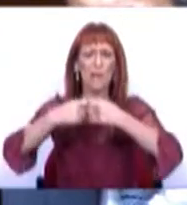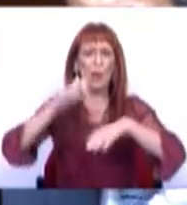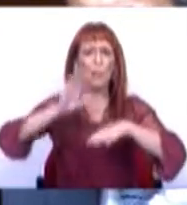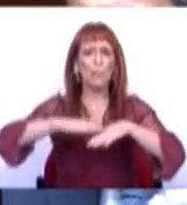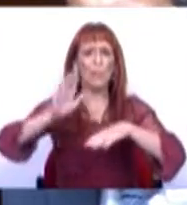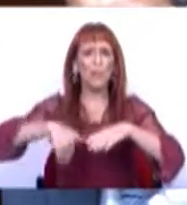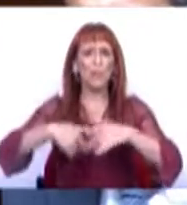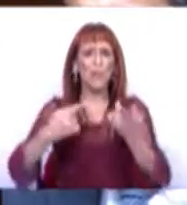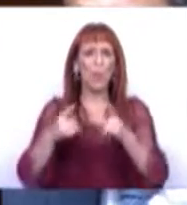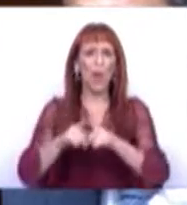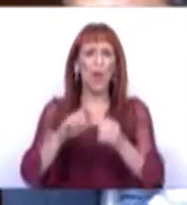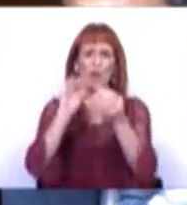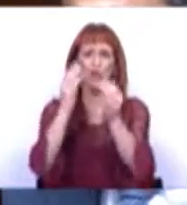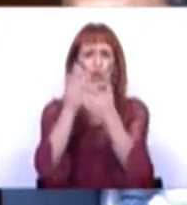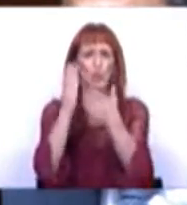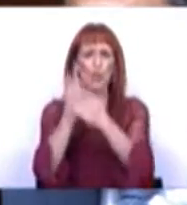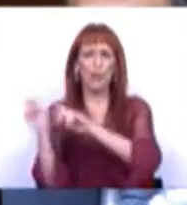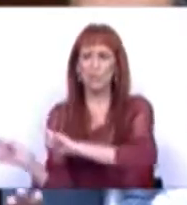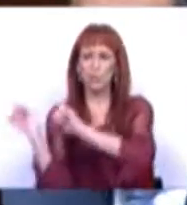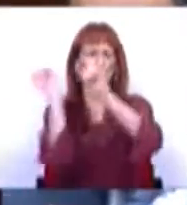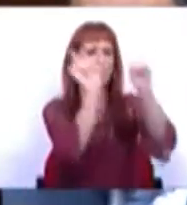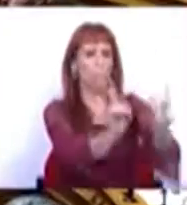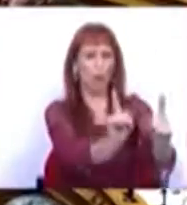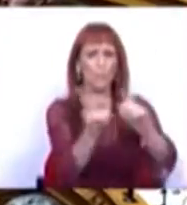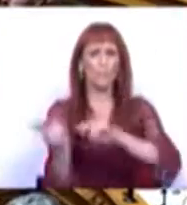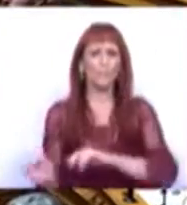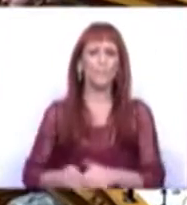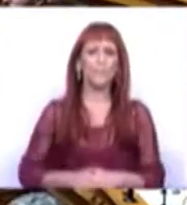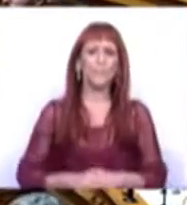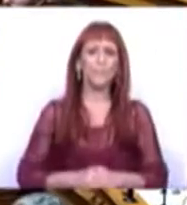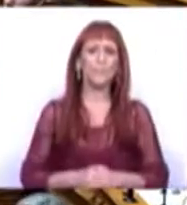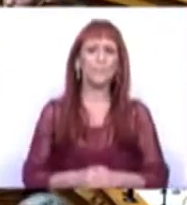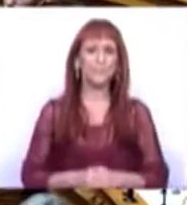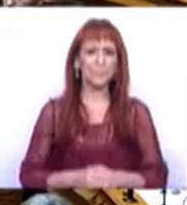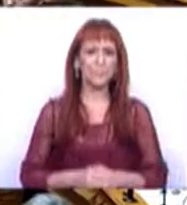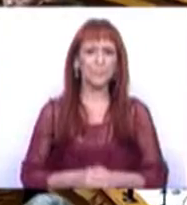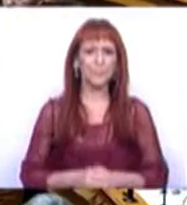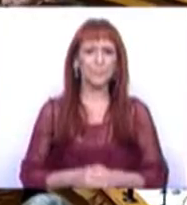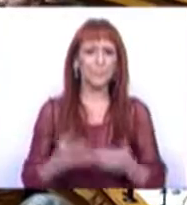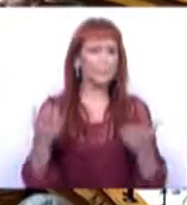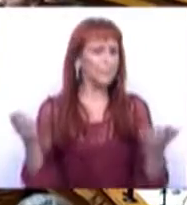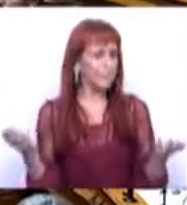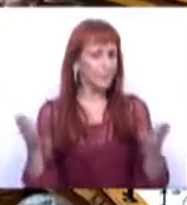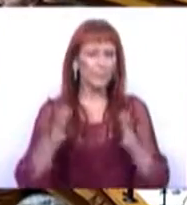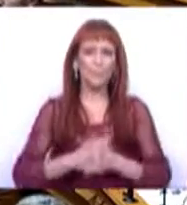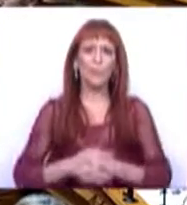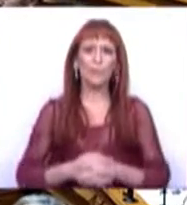força de ser um estudante deslocado. E assim,